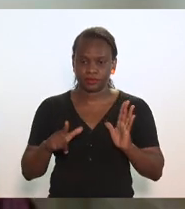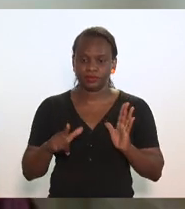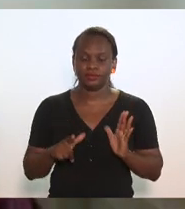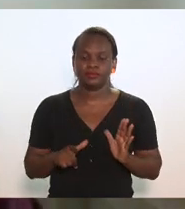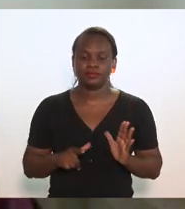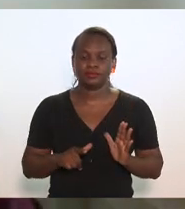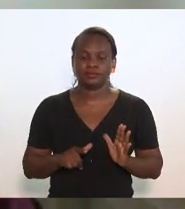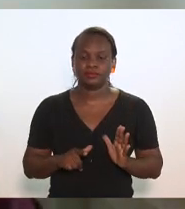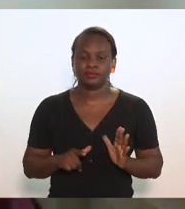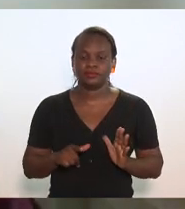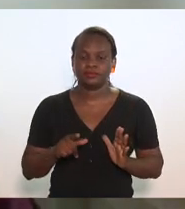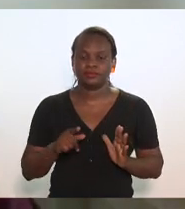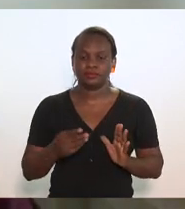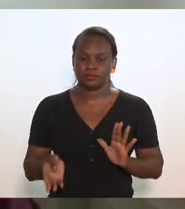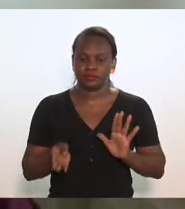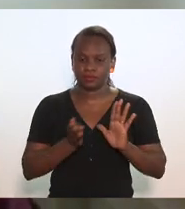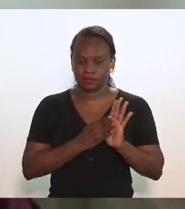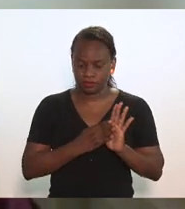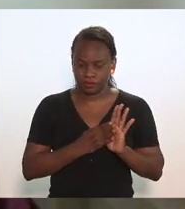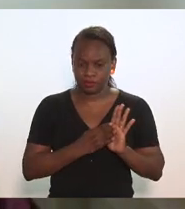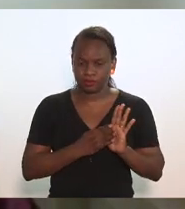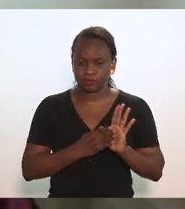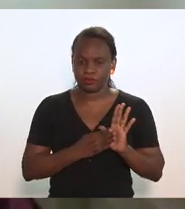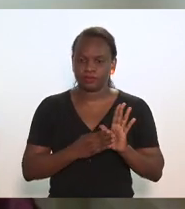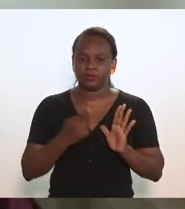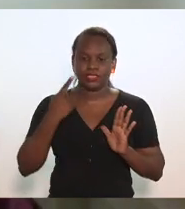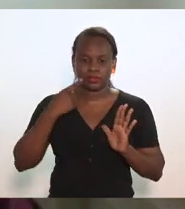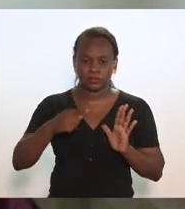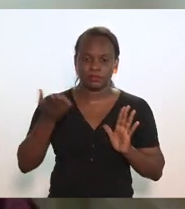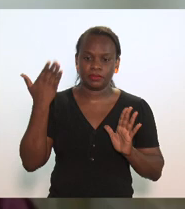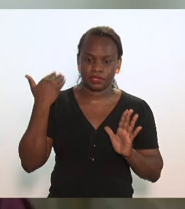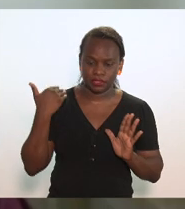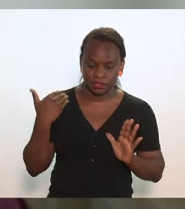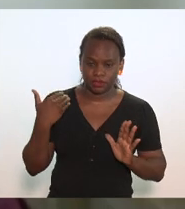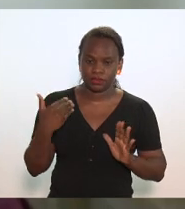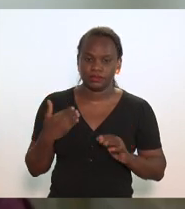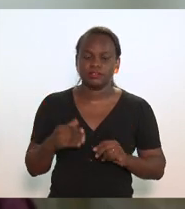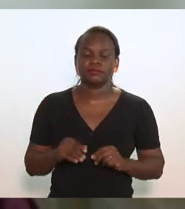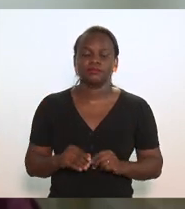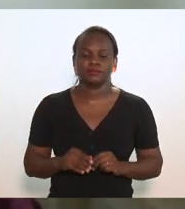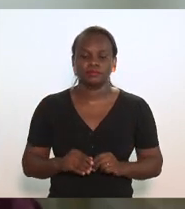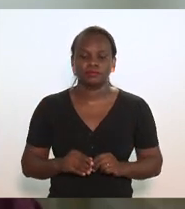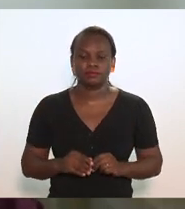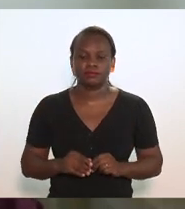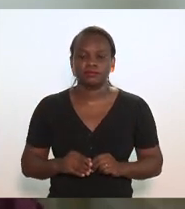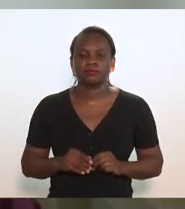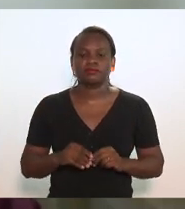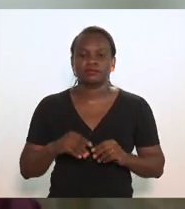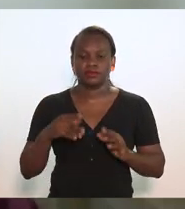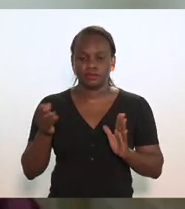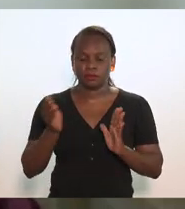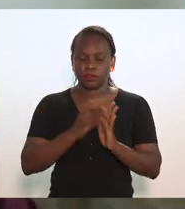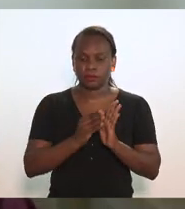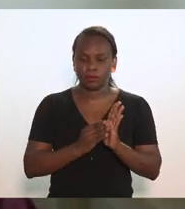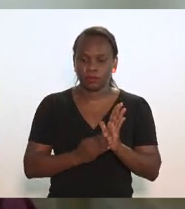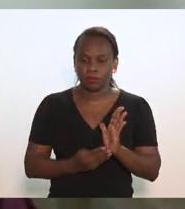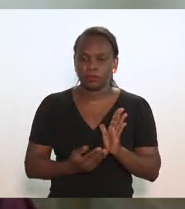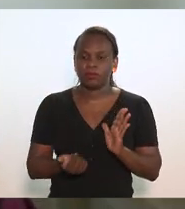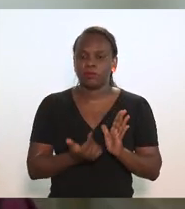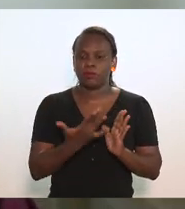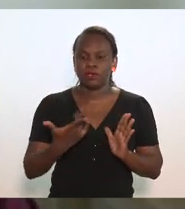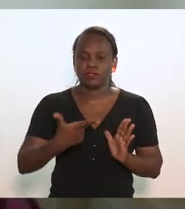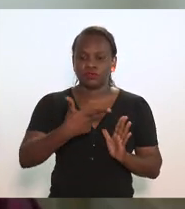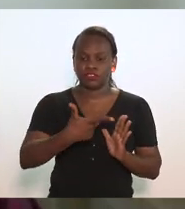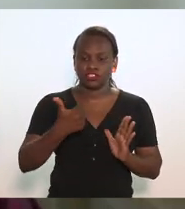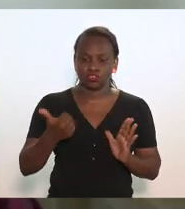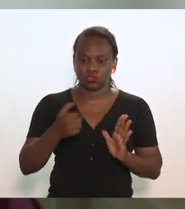foi a pauta a semana passada e recebeu 21